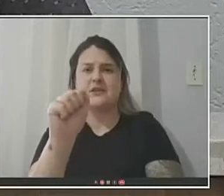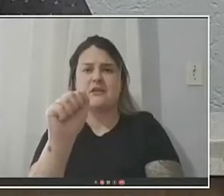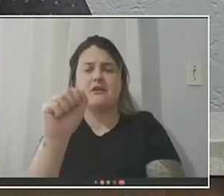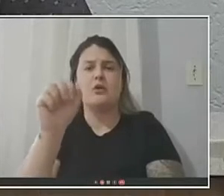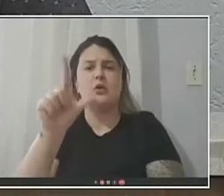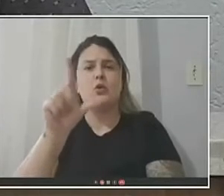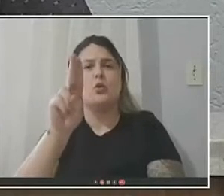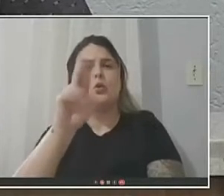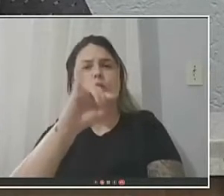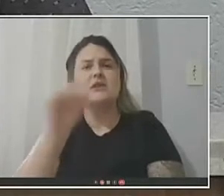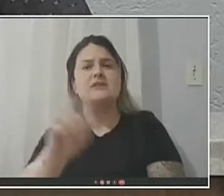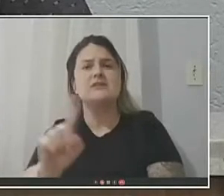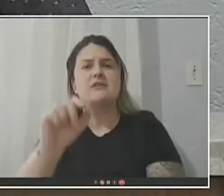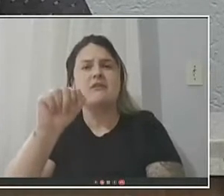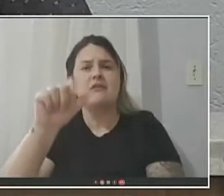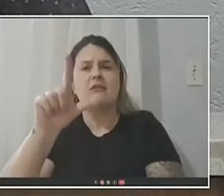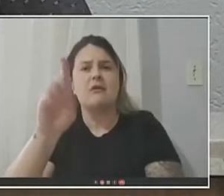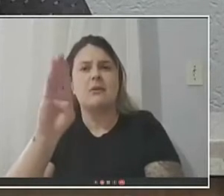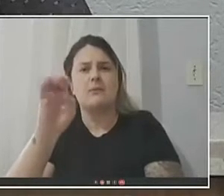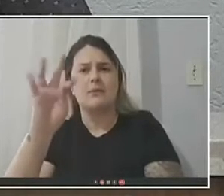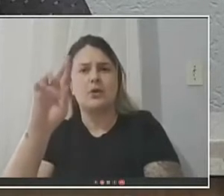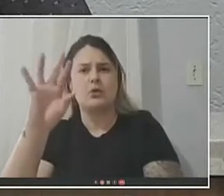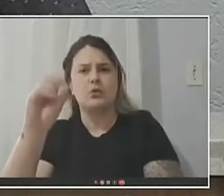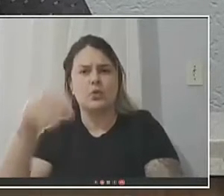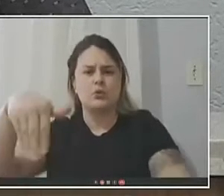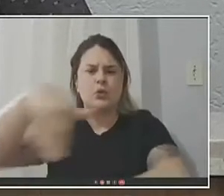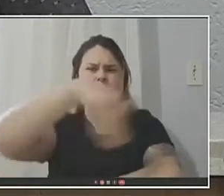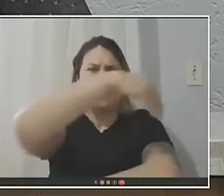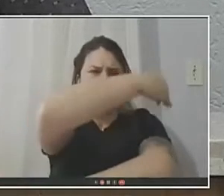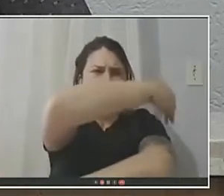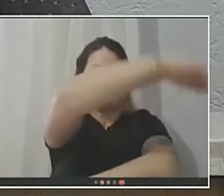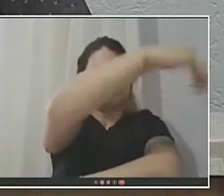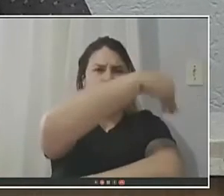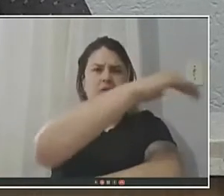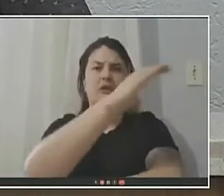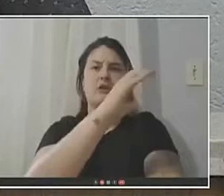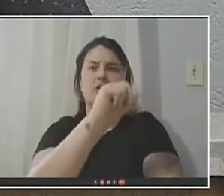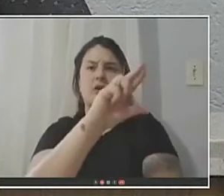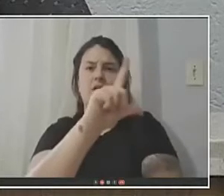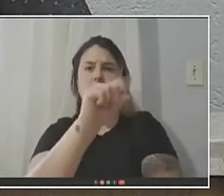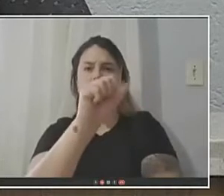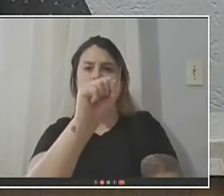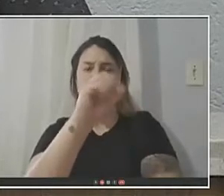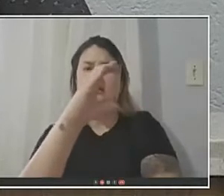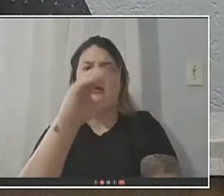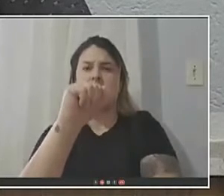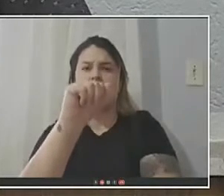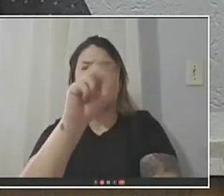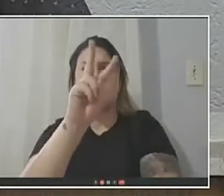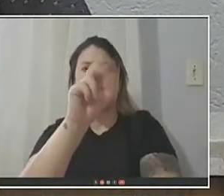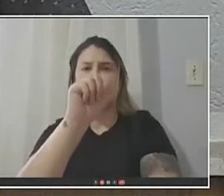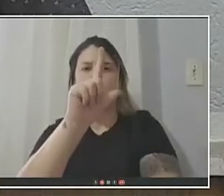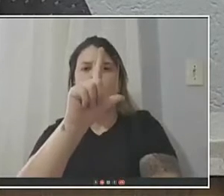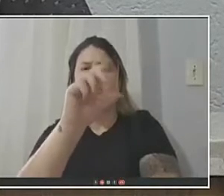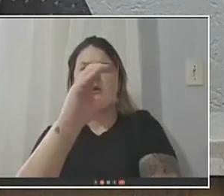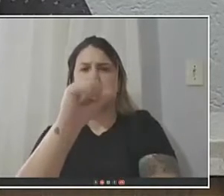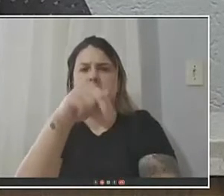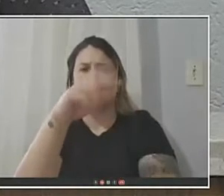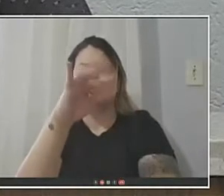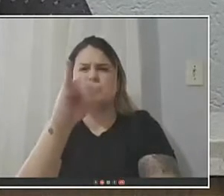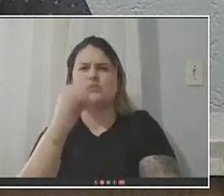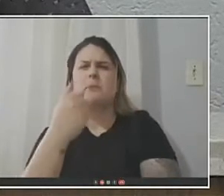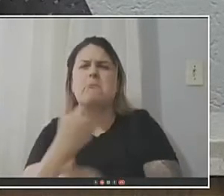travessia com entrada na rua Carlos Cavalcante entre a rua Nipton Cury e Avenida Manoel Ribas,